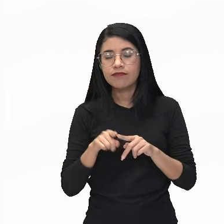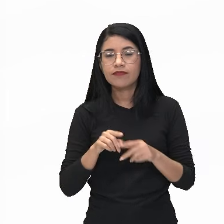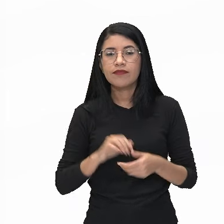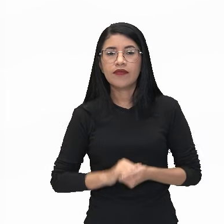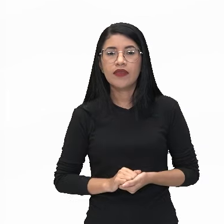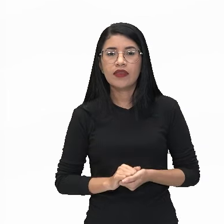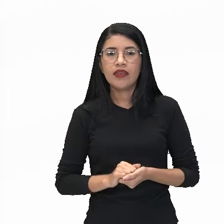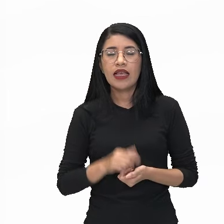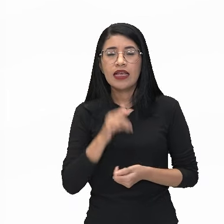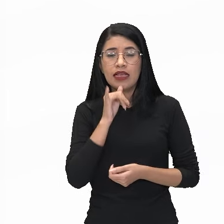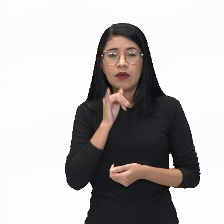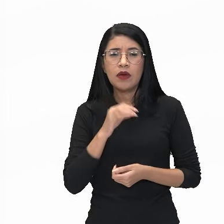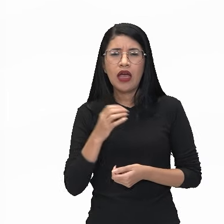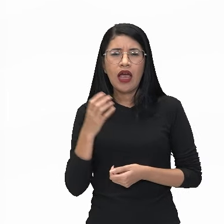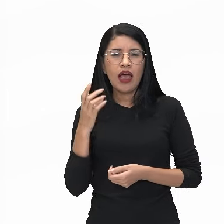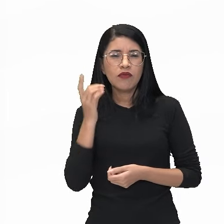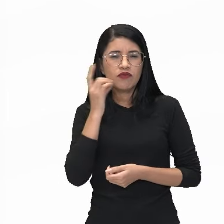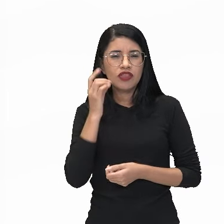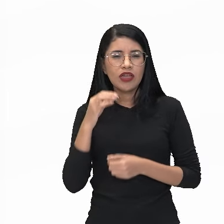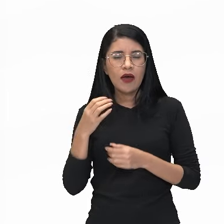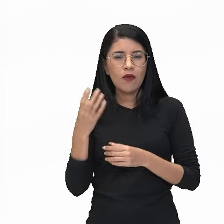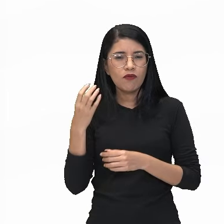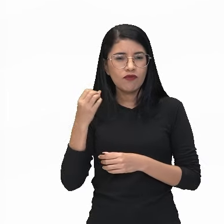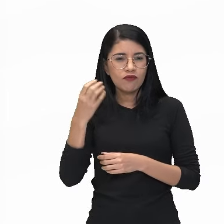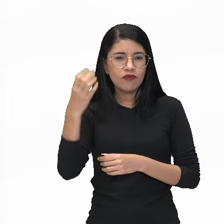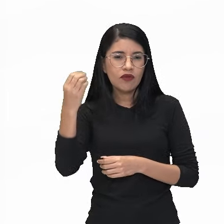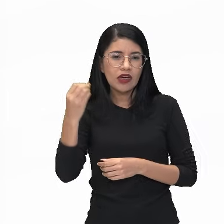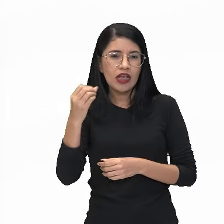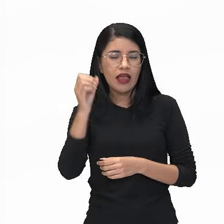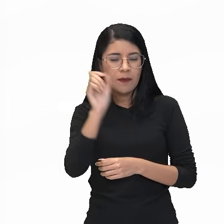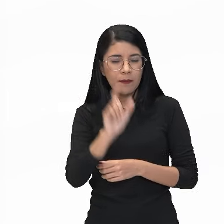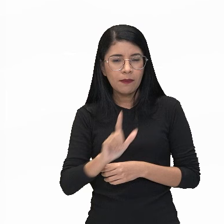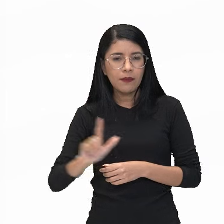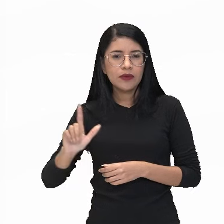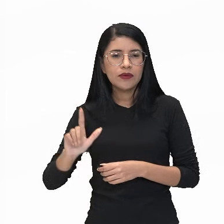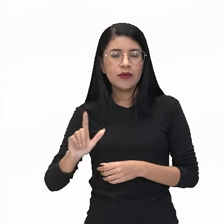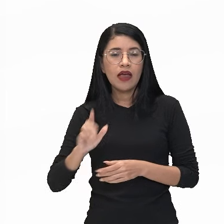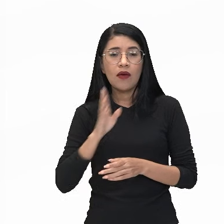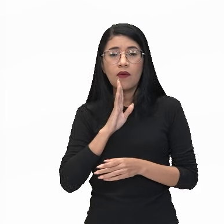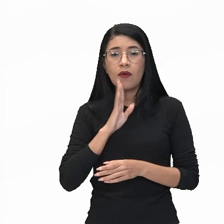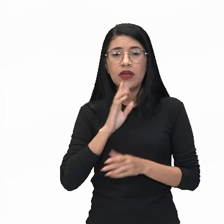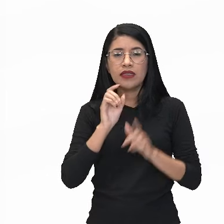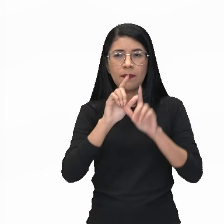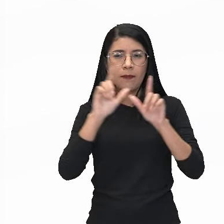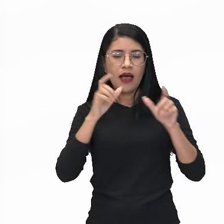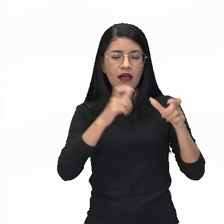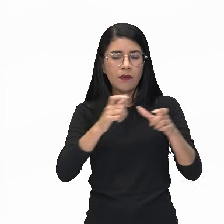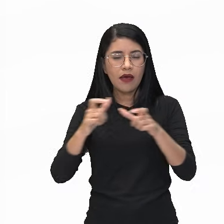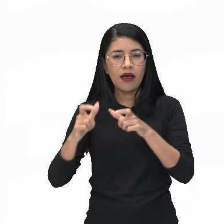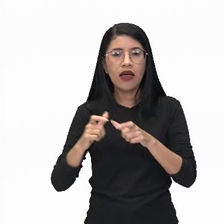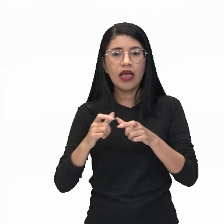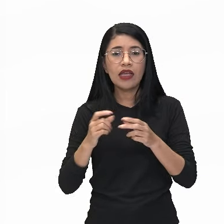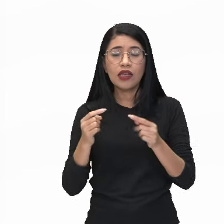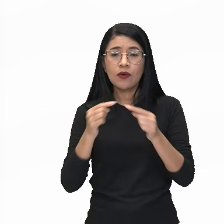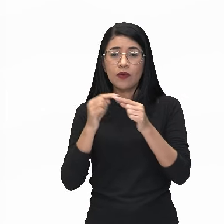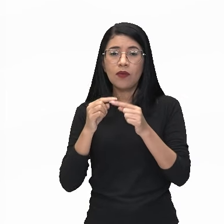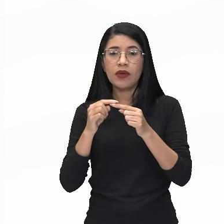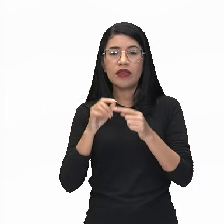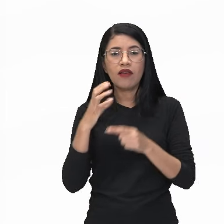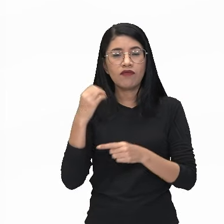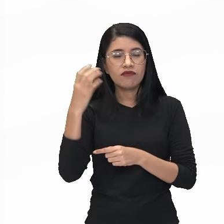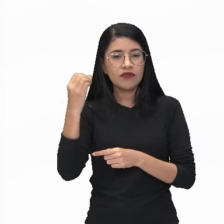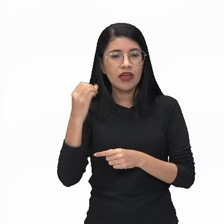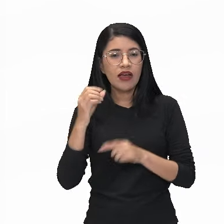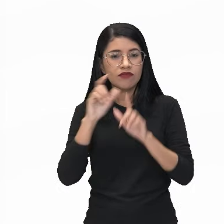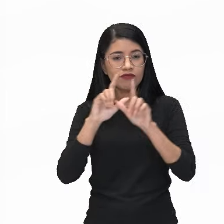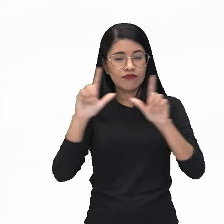certo dia fui fazer uma viagem lá para as bandas do Sudeste, conhecer Nova Paisagem, que rima ali com viagem, pedi